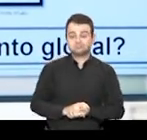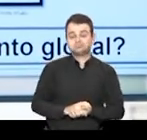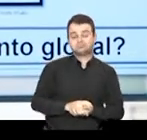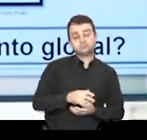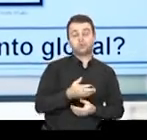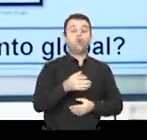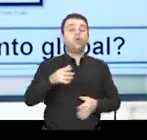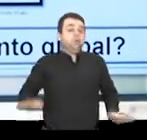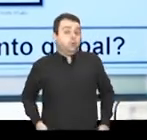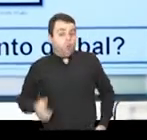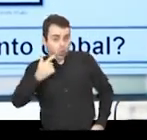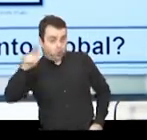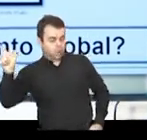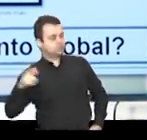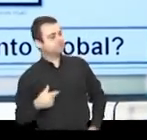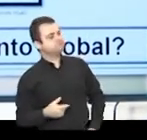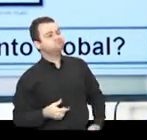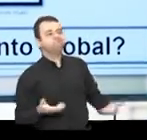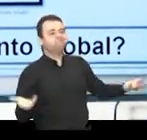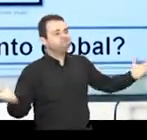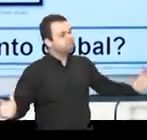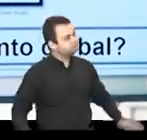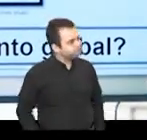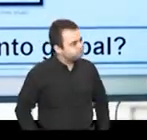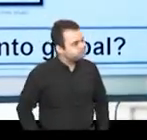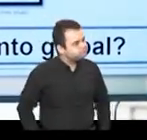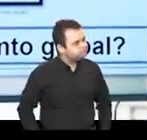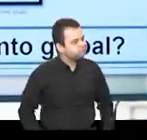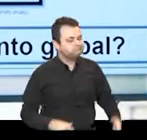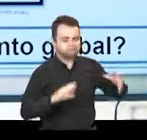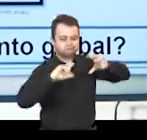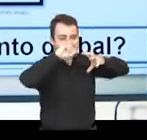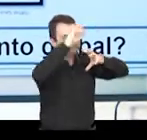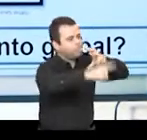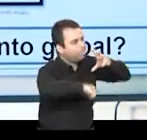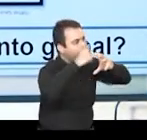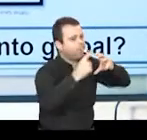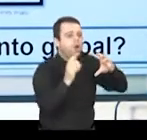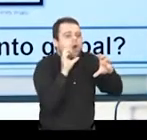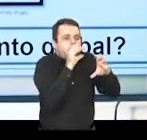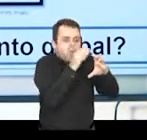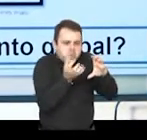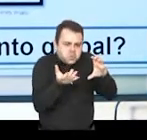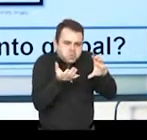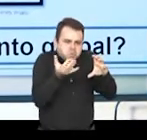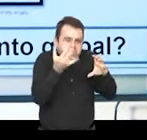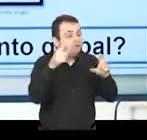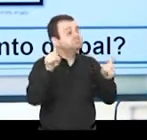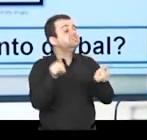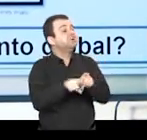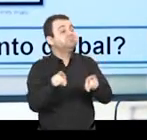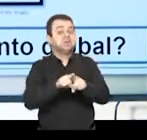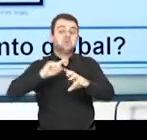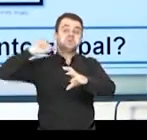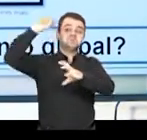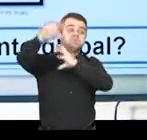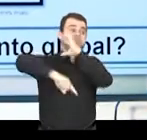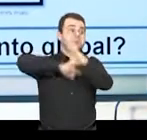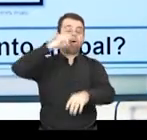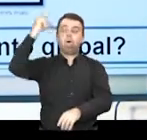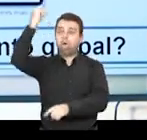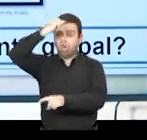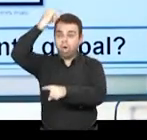E o outro argumenta, agora além de aguentar esse aquecimento global, temos que nos